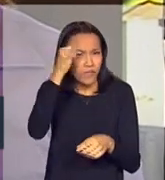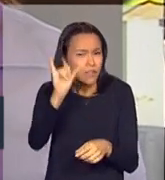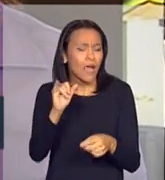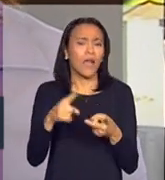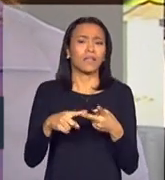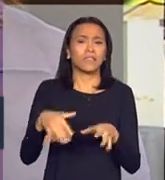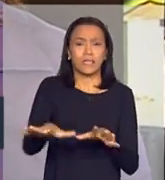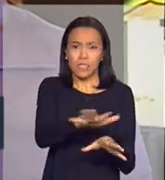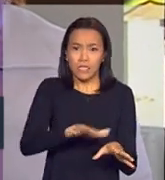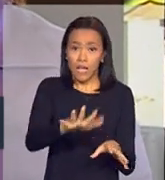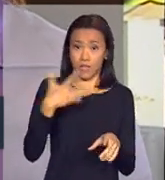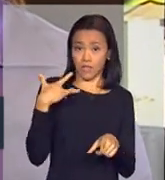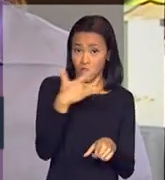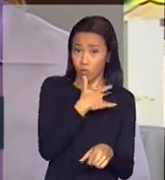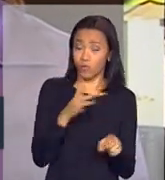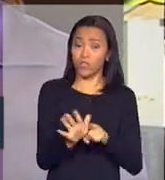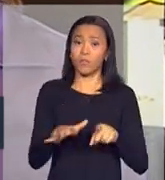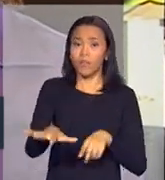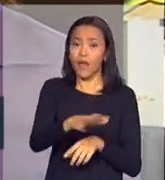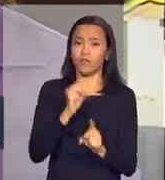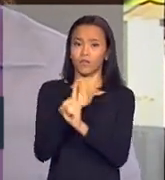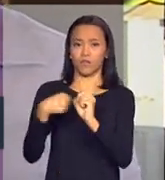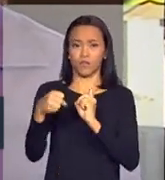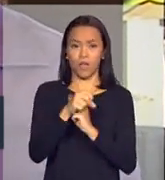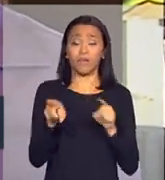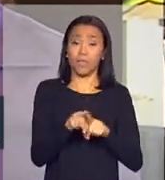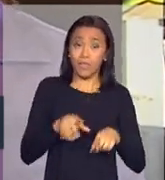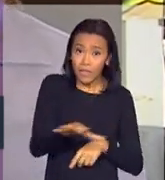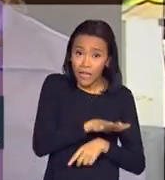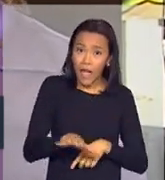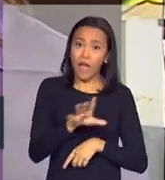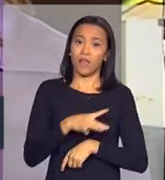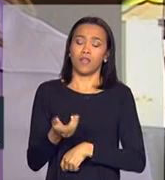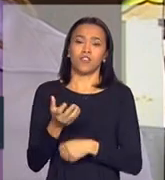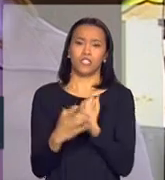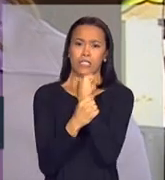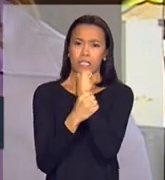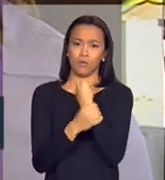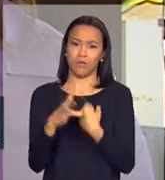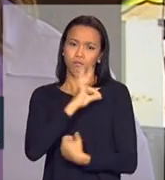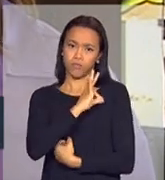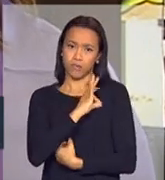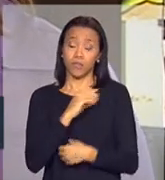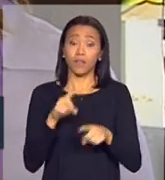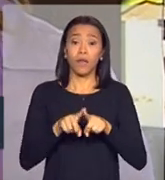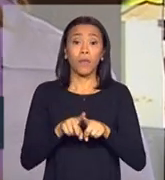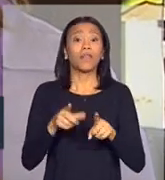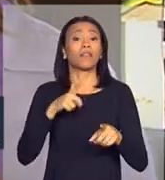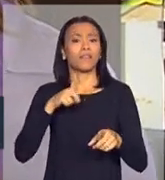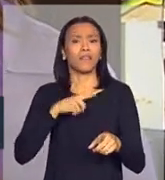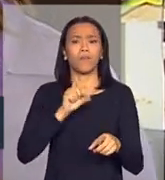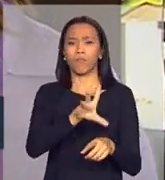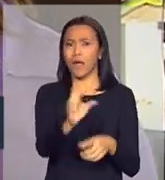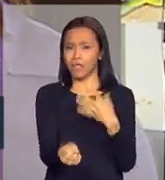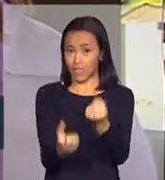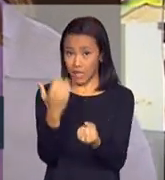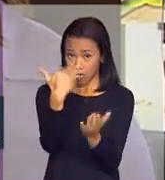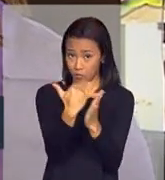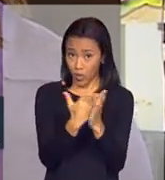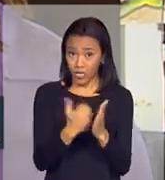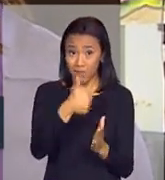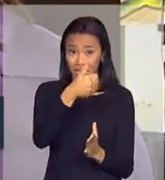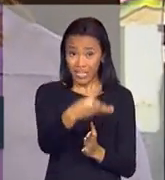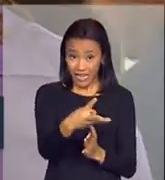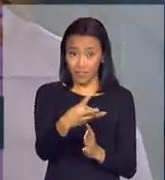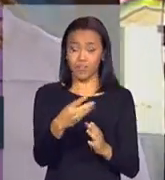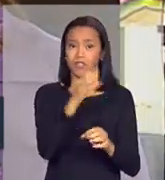saúde, assistência social e também segurança pública. Já aderiram ao programa três estados mais o Distrito